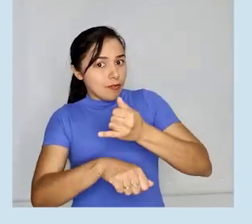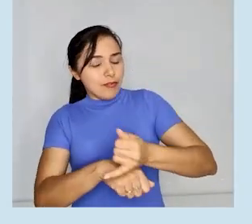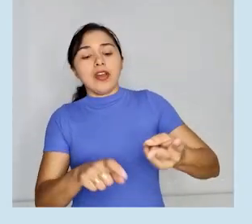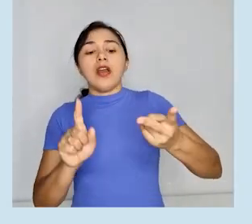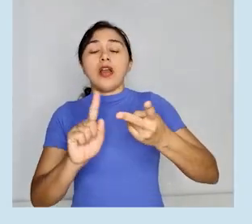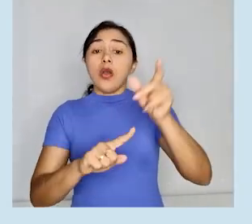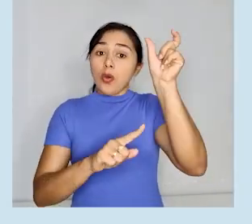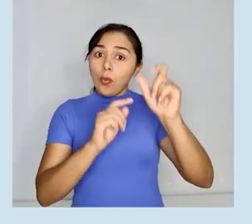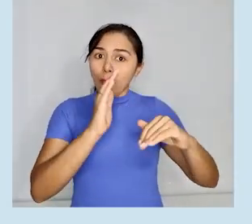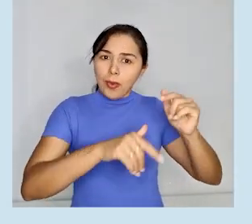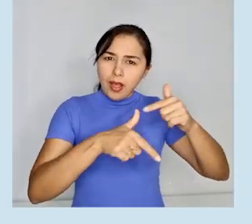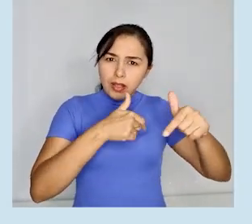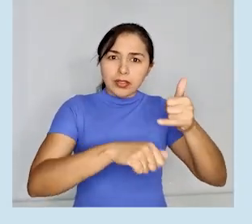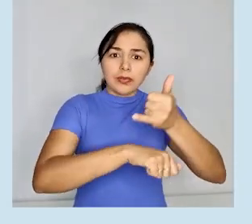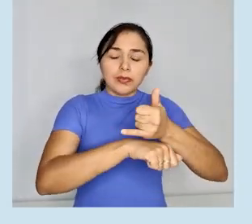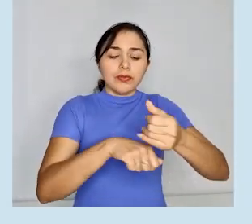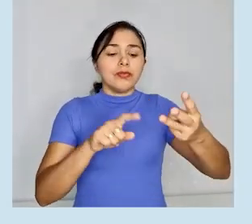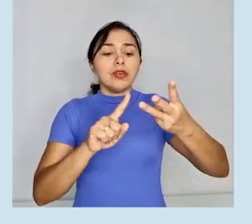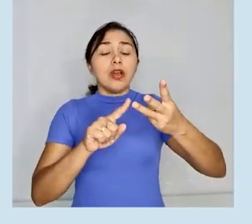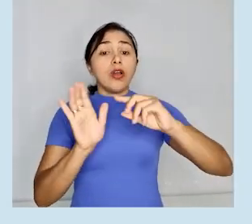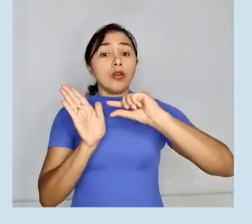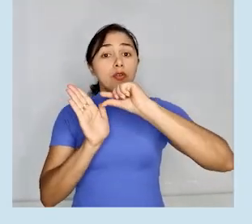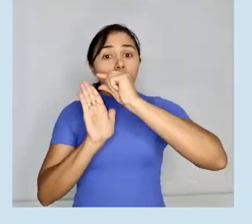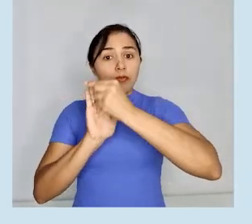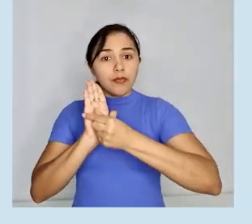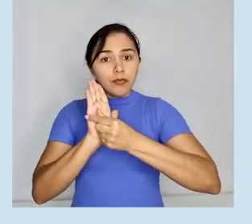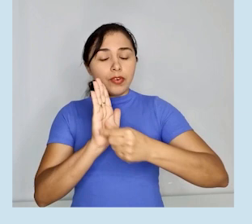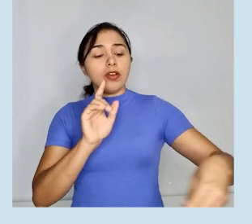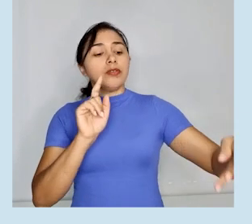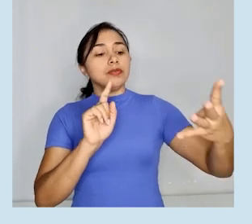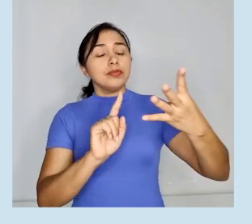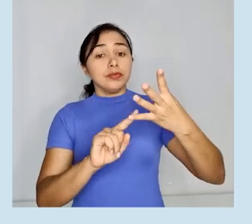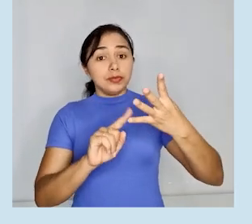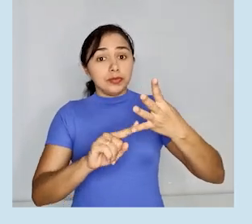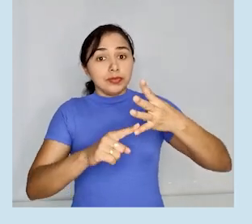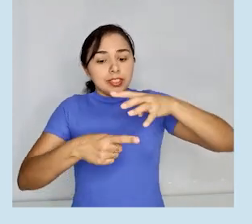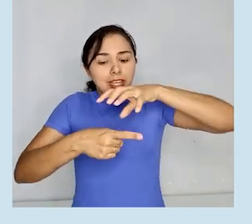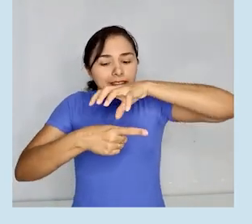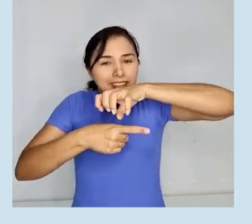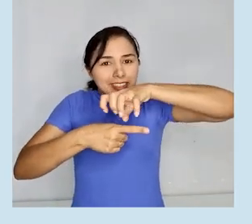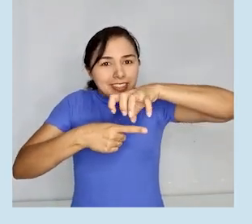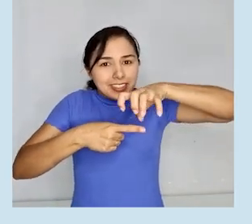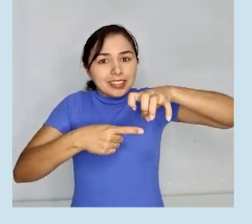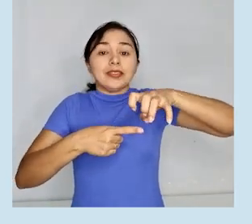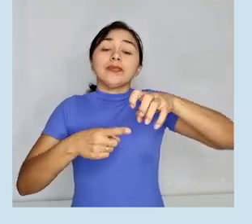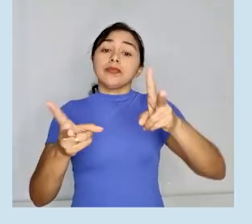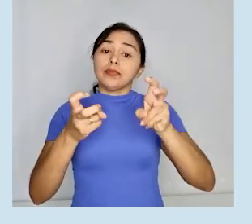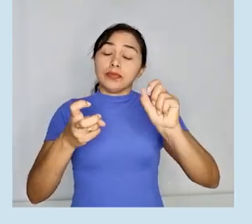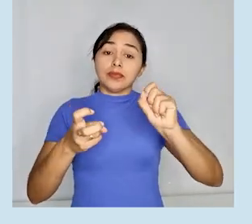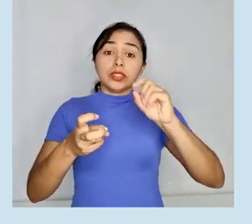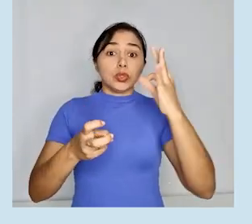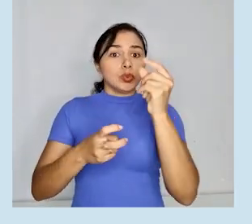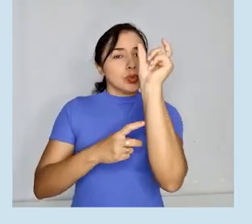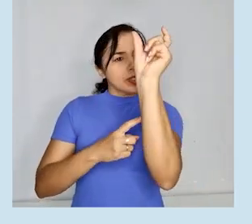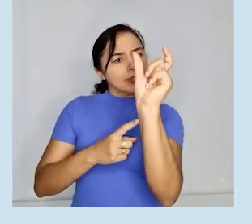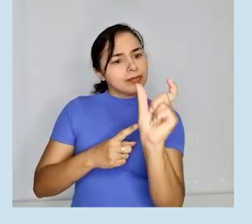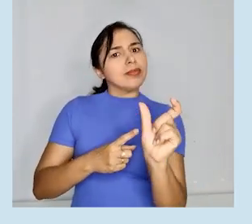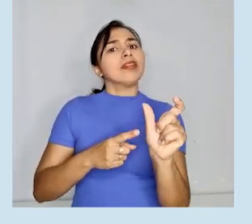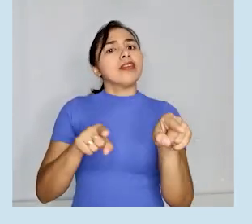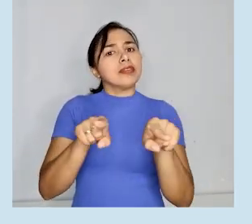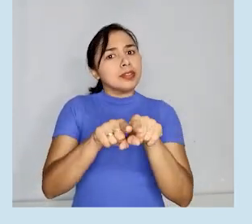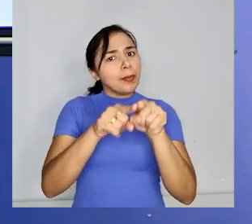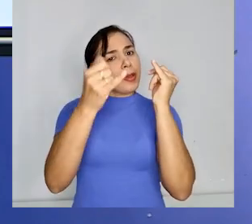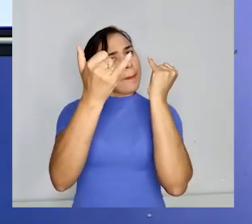ferreiro, ferrugem, ferradura e enferrujar. Percebemos que todos se referem ao mesmo elemento,